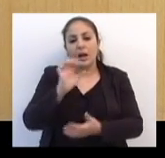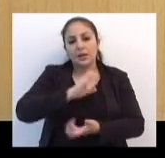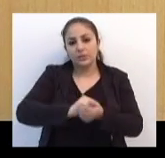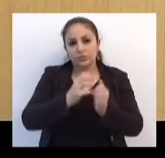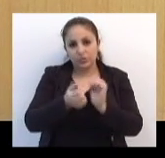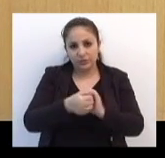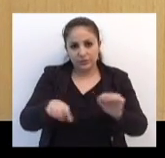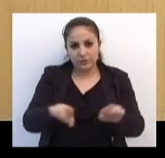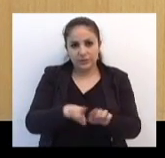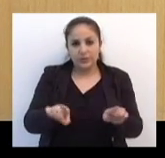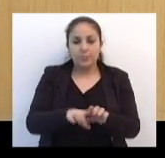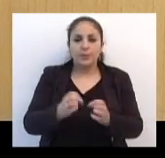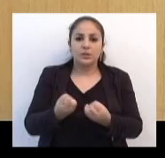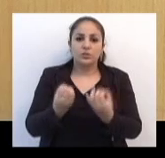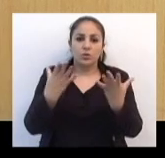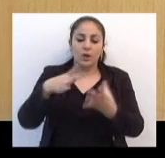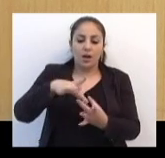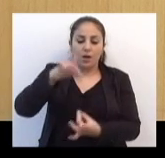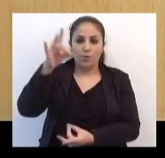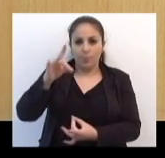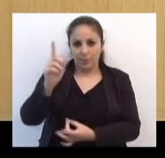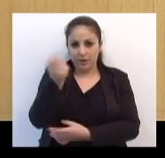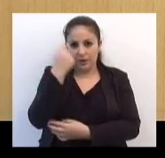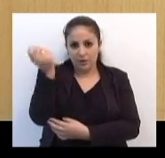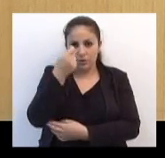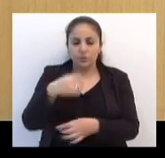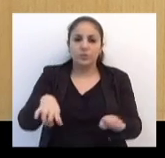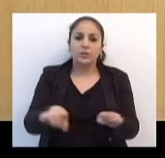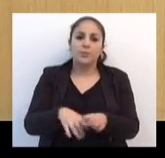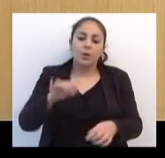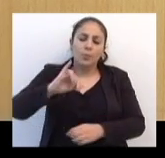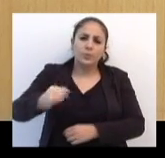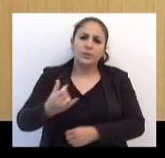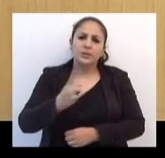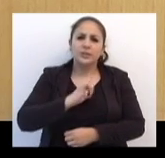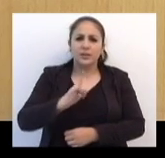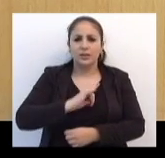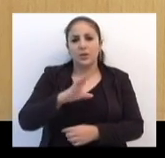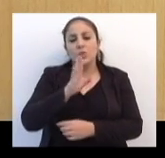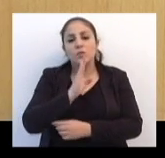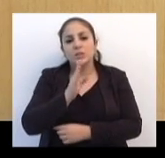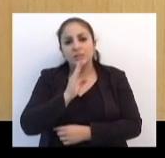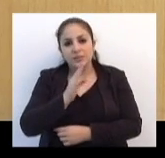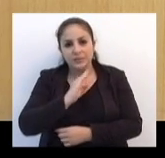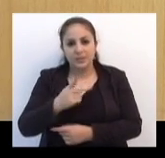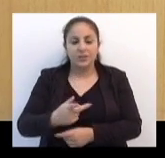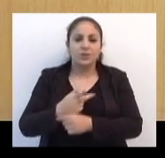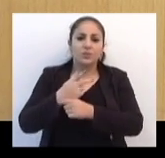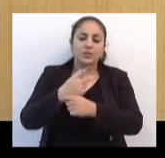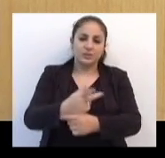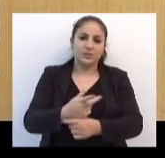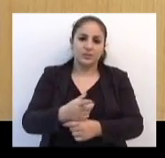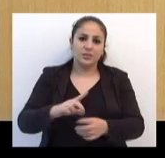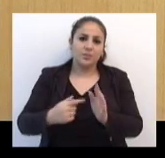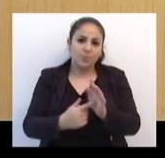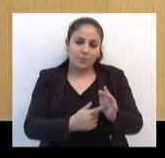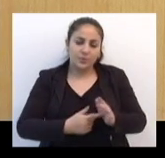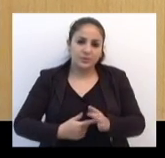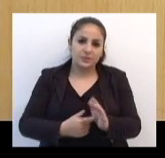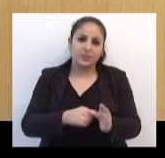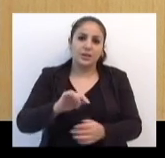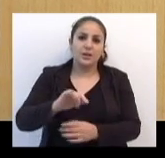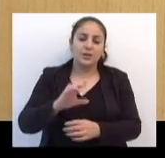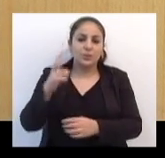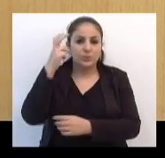e show com o Grupo Alma Gaudéria. Na oportunidade, serão conhecidos os vencedores da Mostra da Cultura